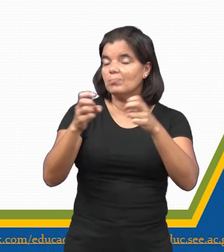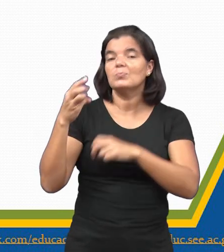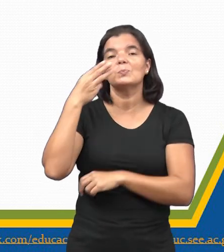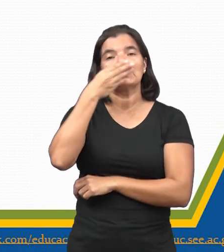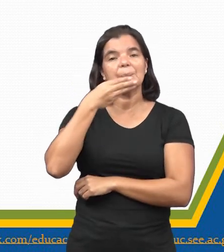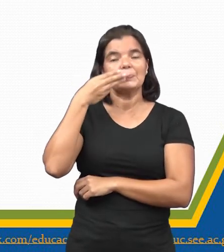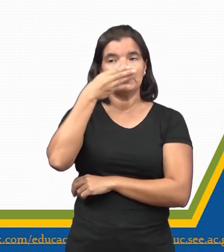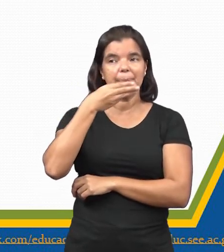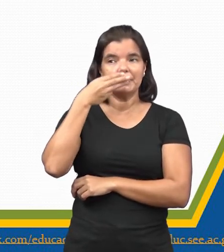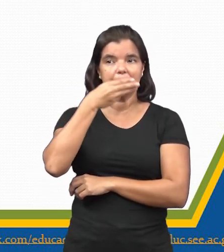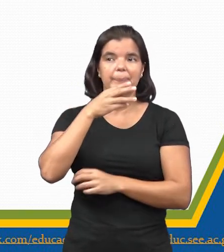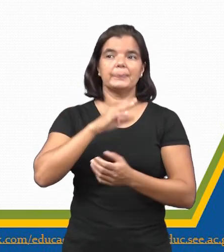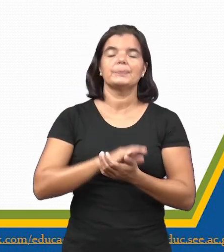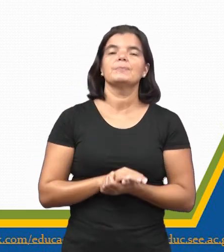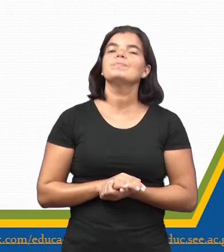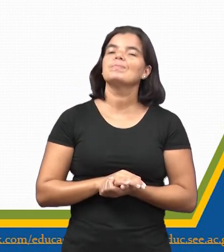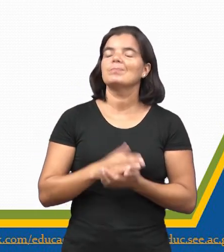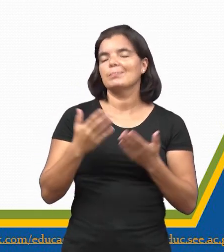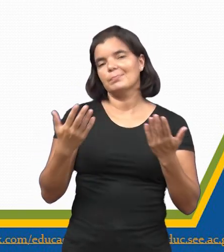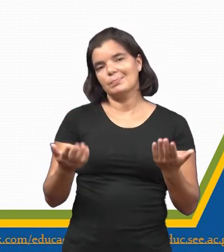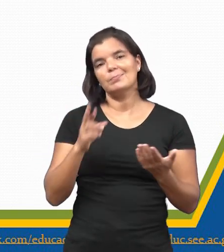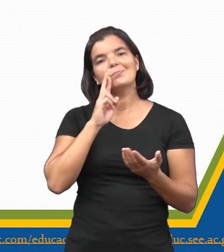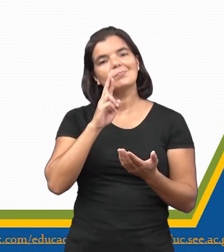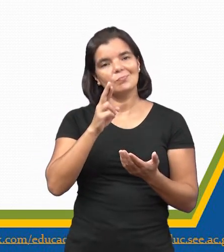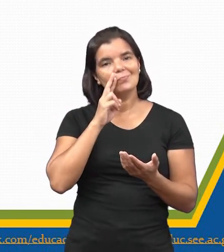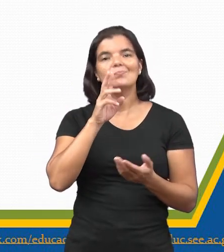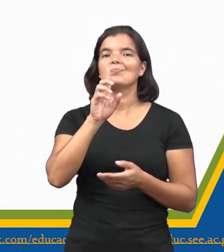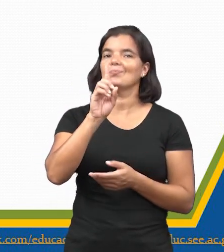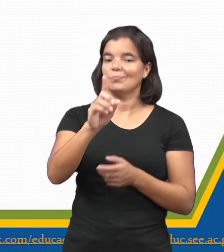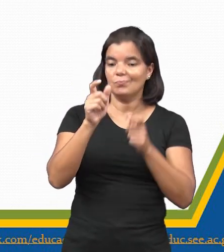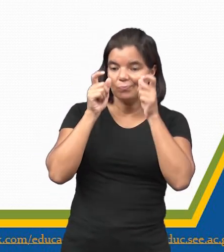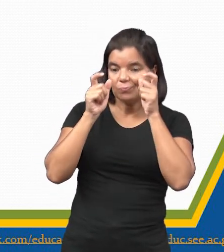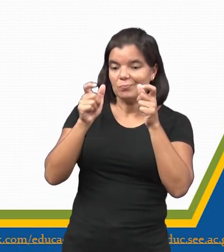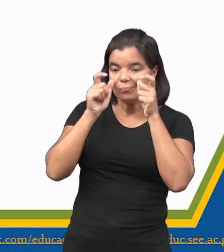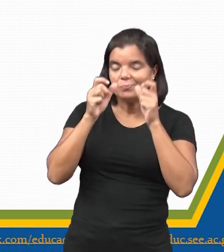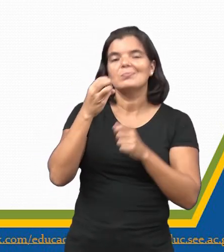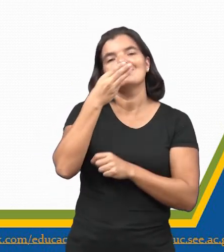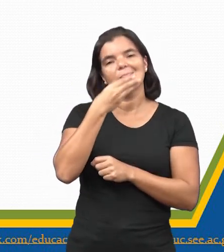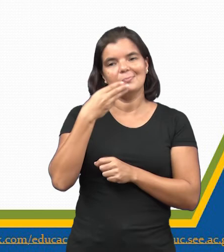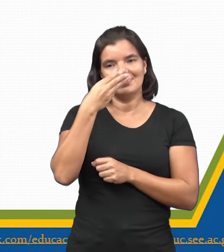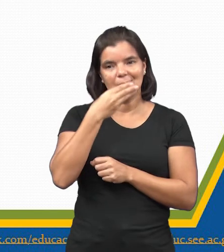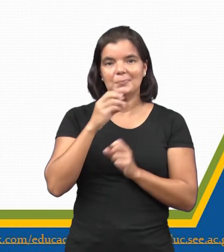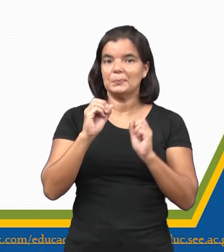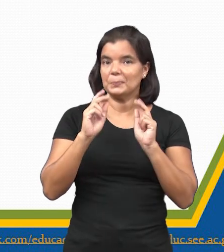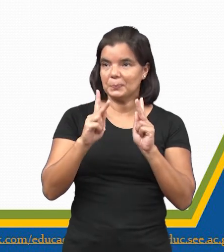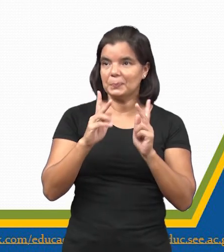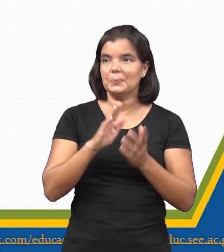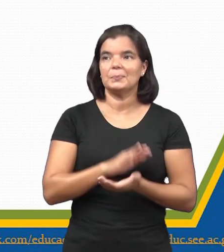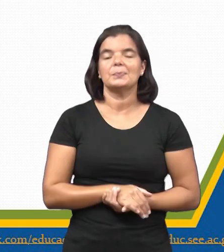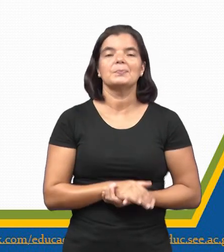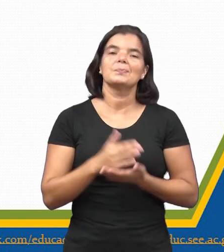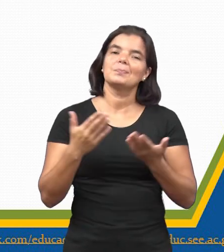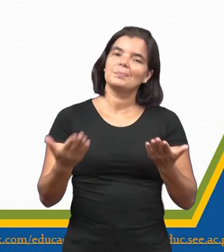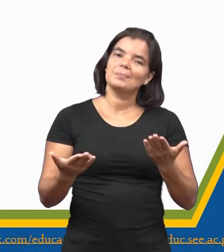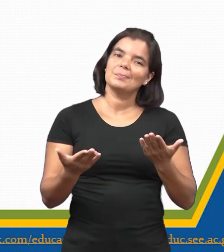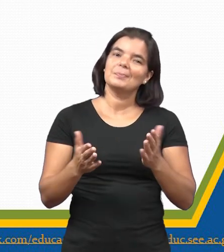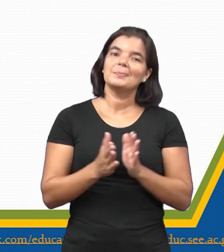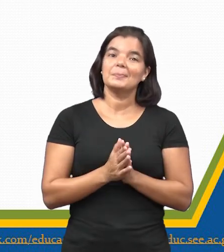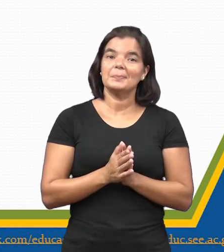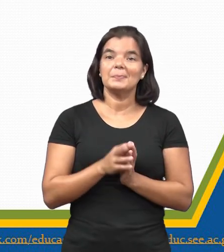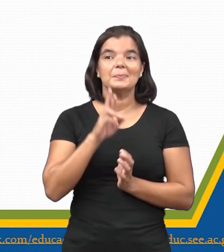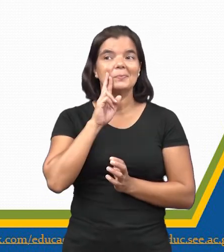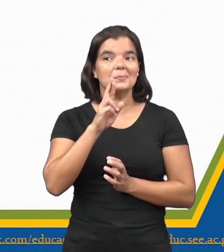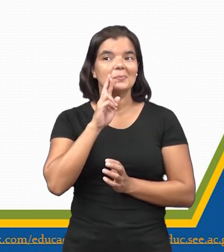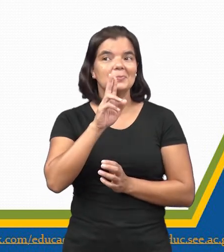comercialização do açúcar de cana. Gente, é devido o interesse da cana-de-açúcar, ok? Então, muito bem quem